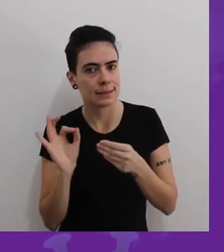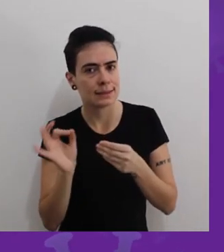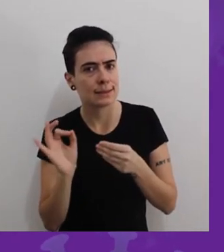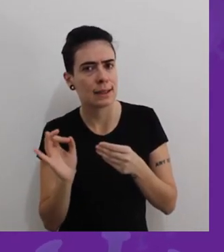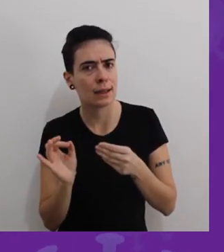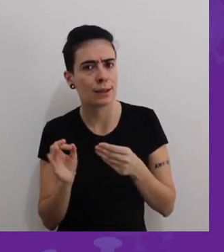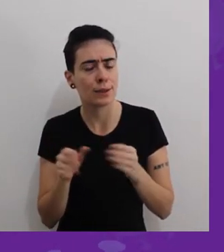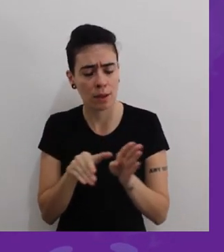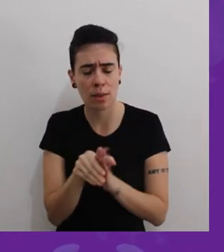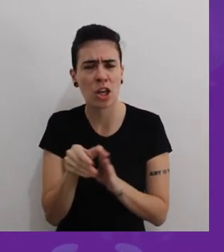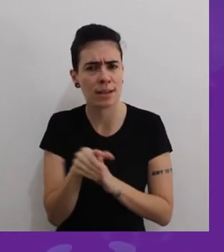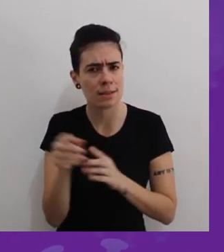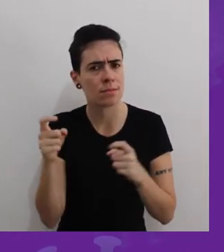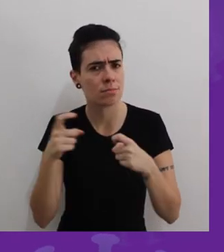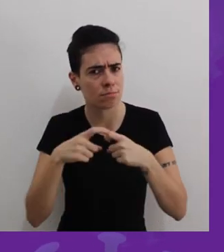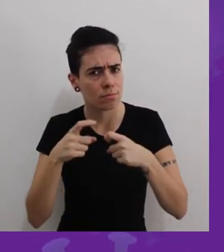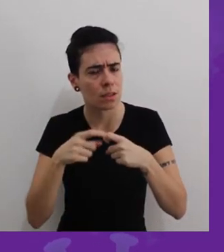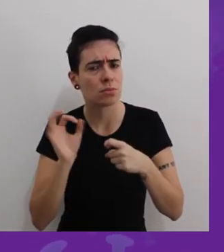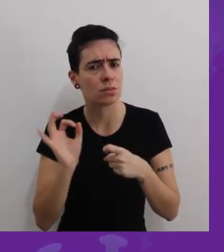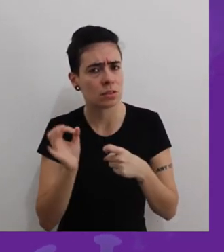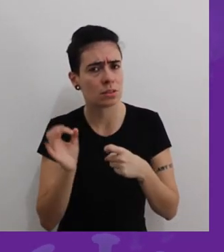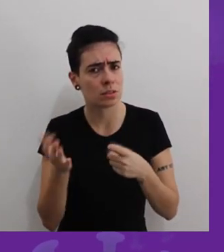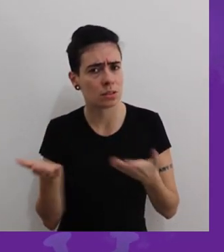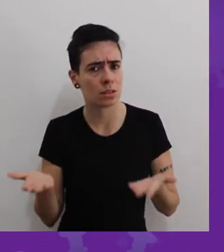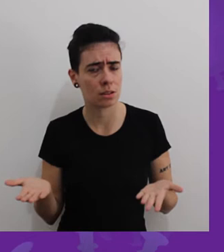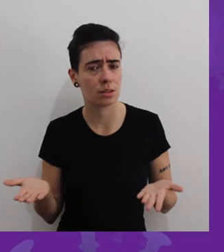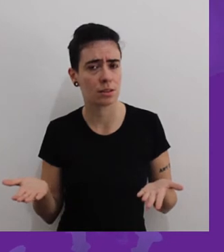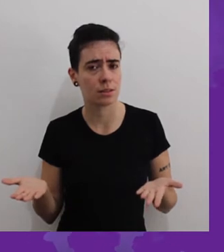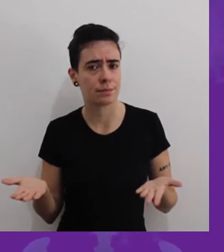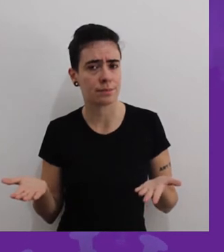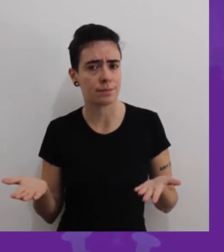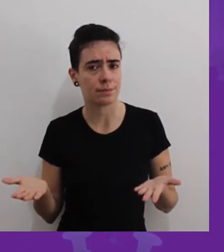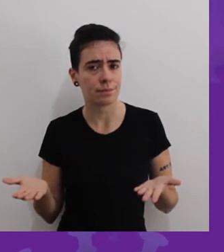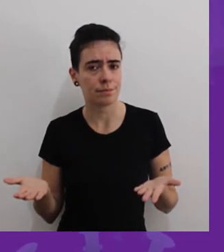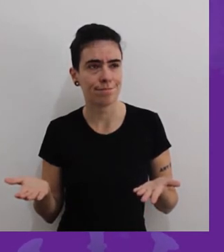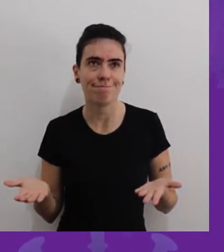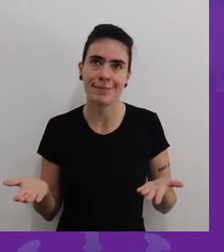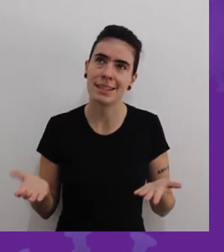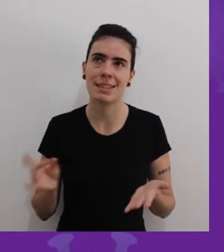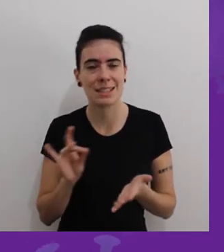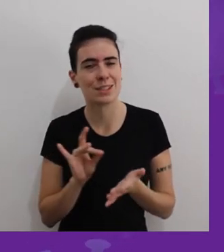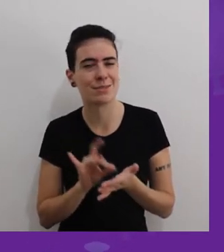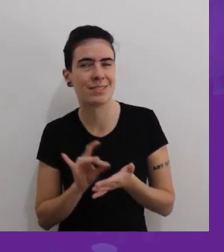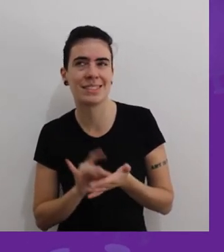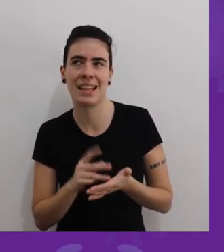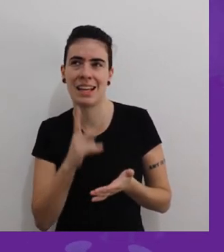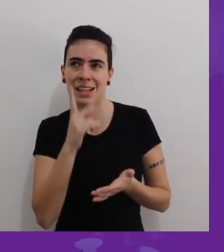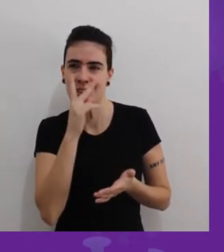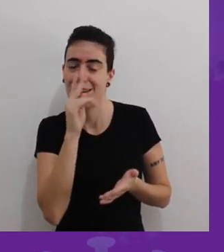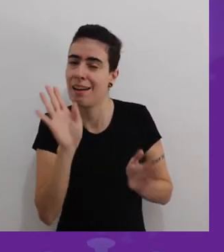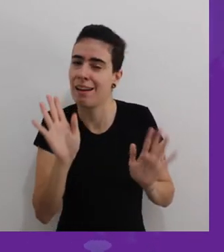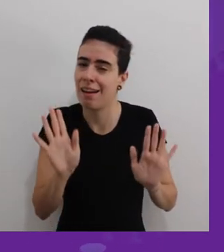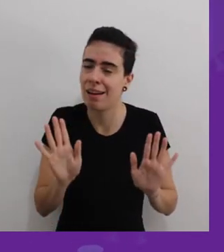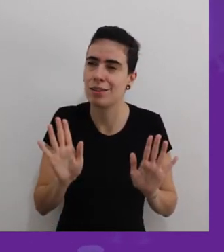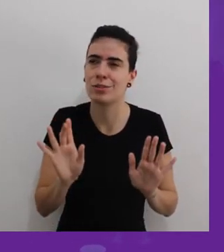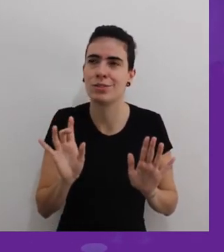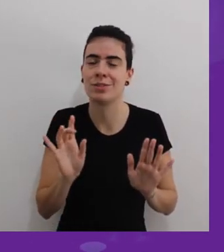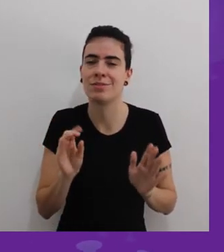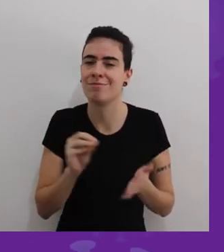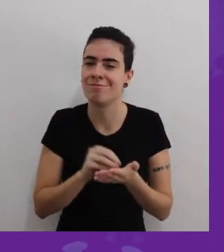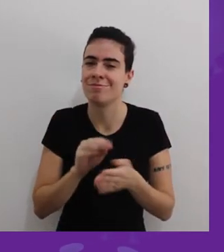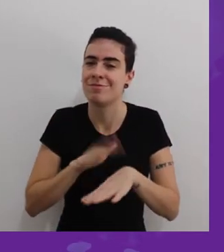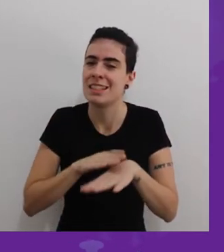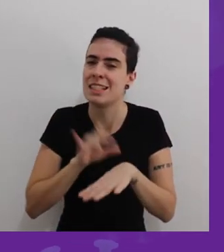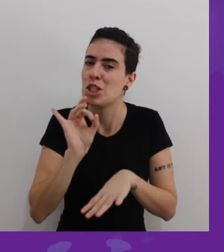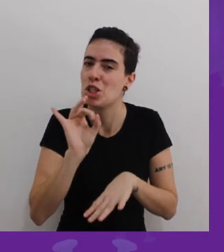inclusive, do Conselho Nacional de Saúde em relação a isso. E, na verdade, talvez nós precisávamos fazer isso não só